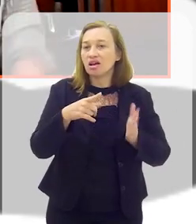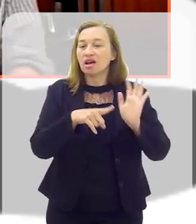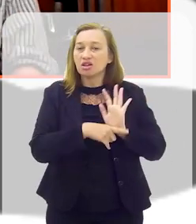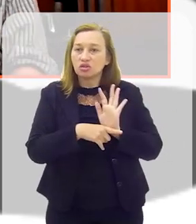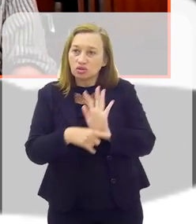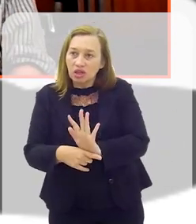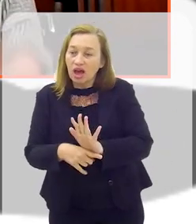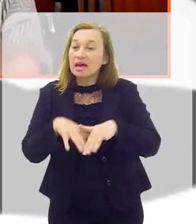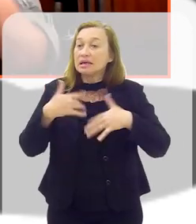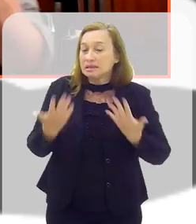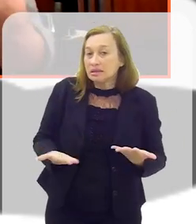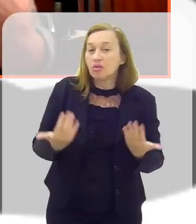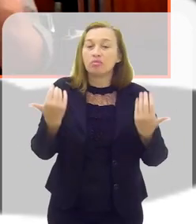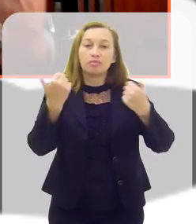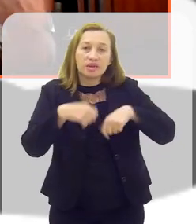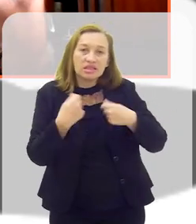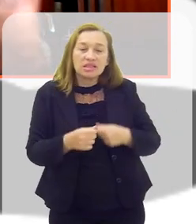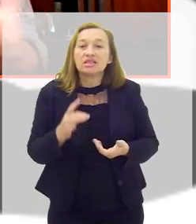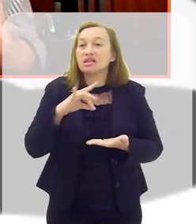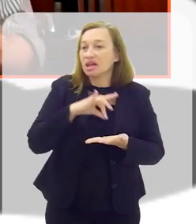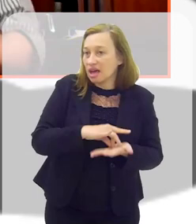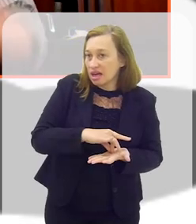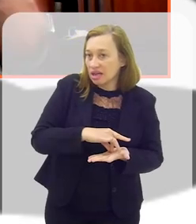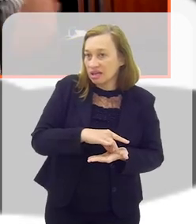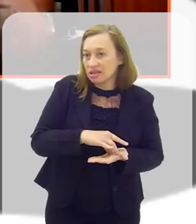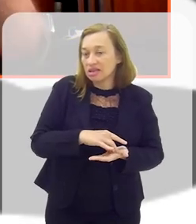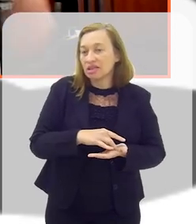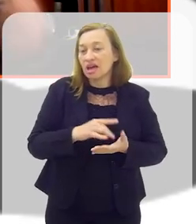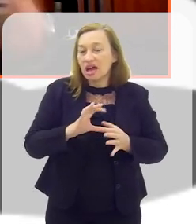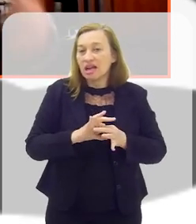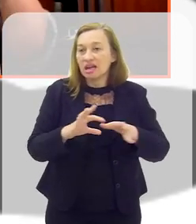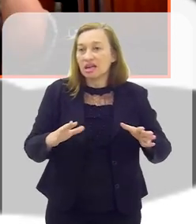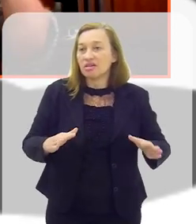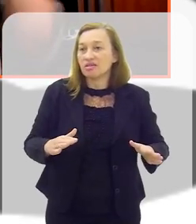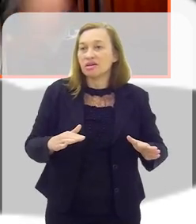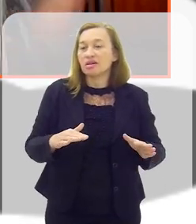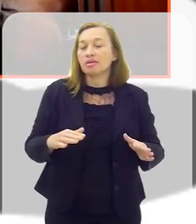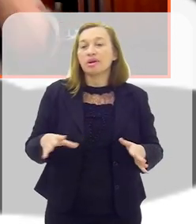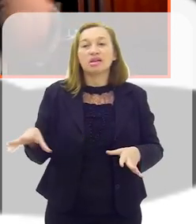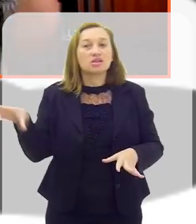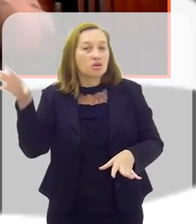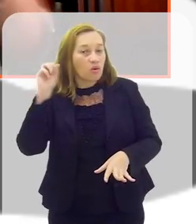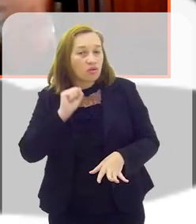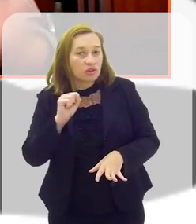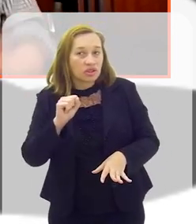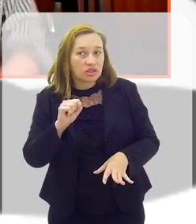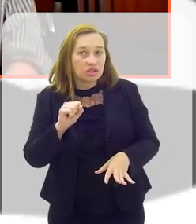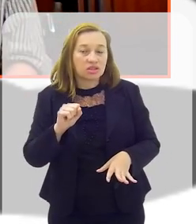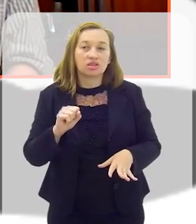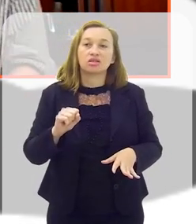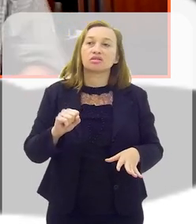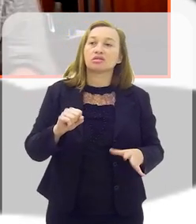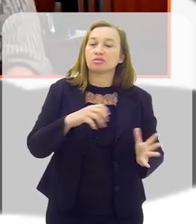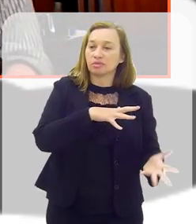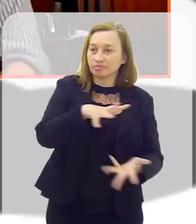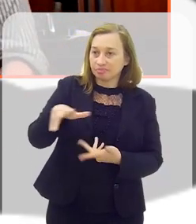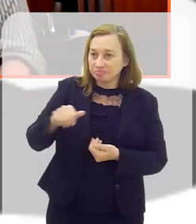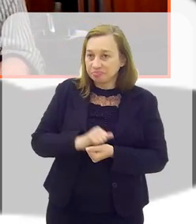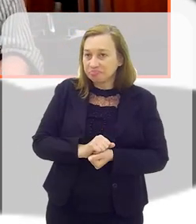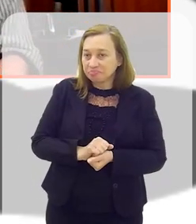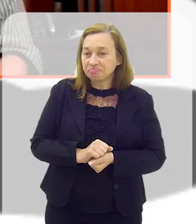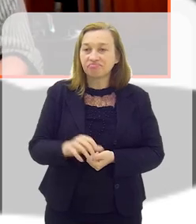nos ajudar. Então, a gente precisa, na realidade, estar aberto para essa escuta constante da humanidade.